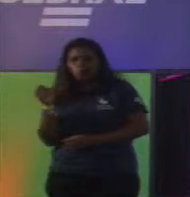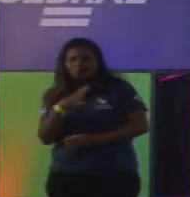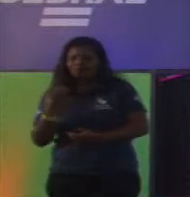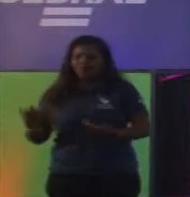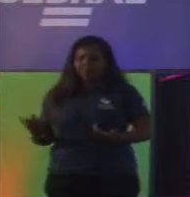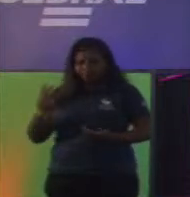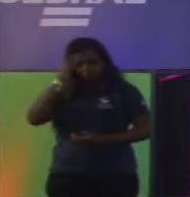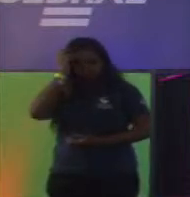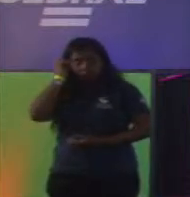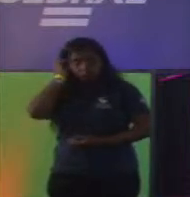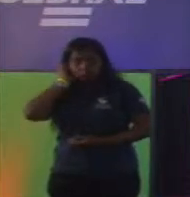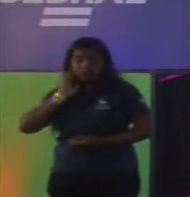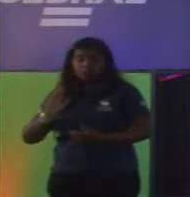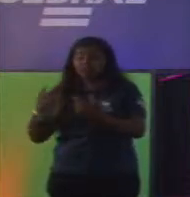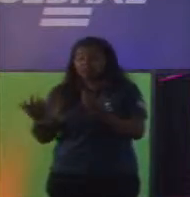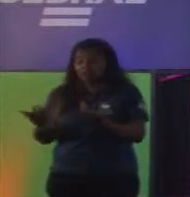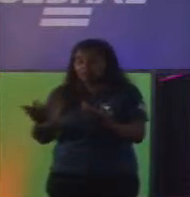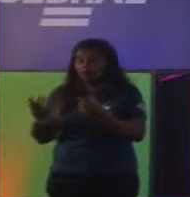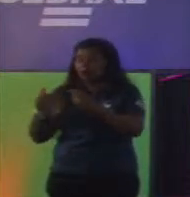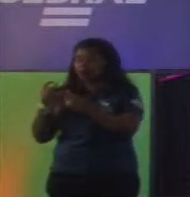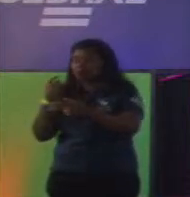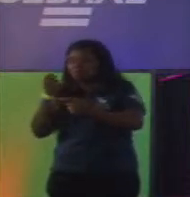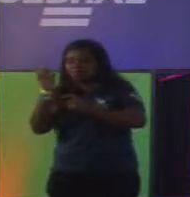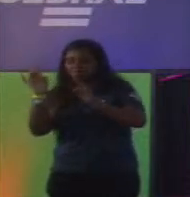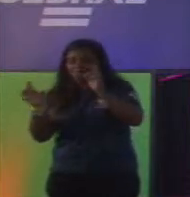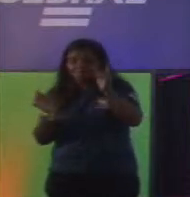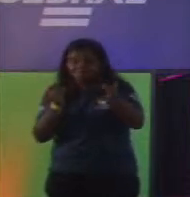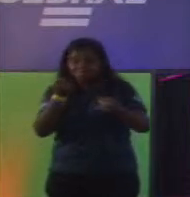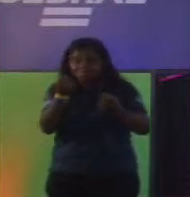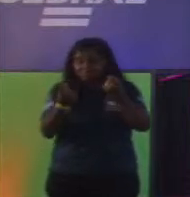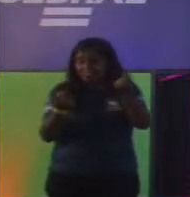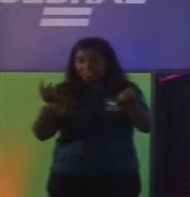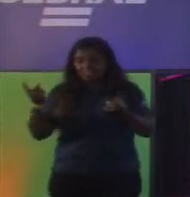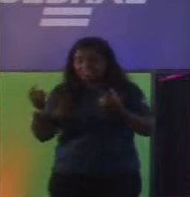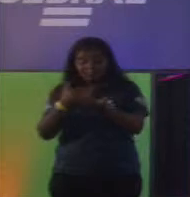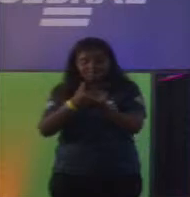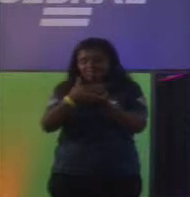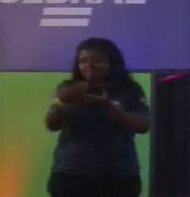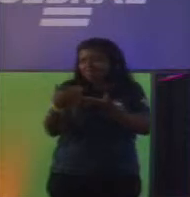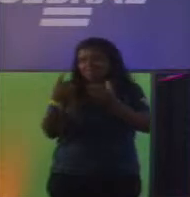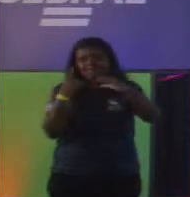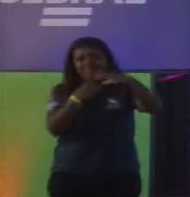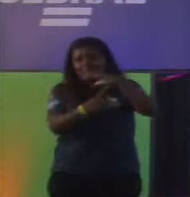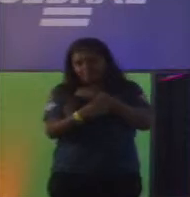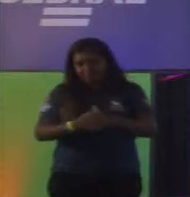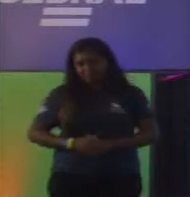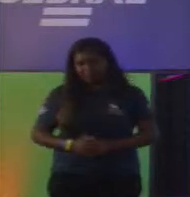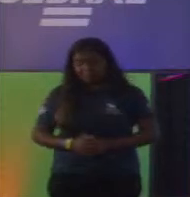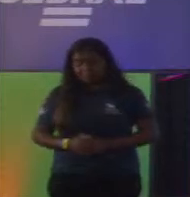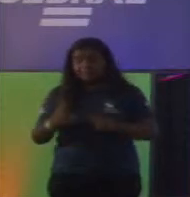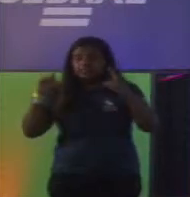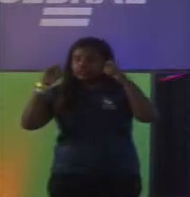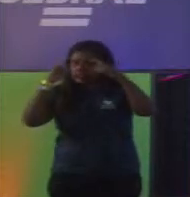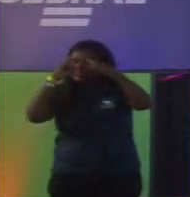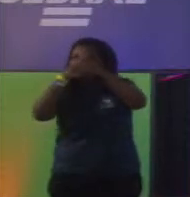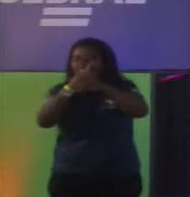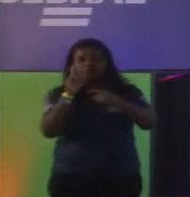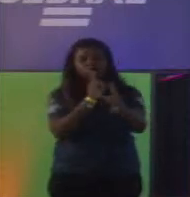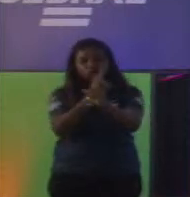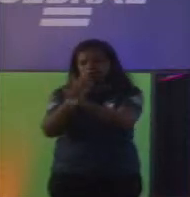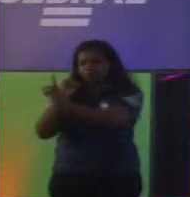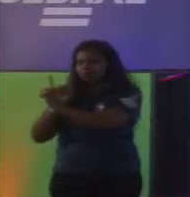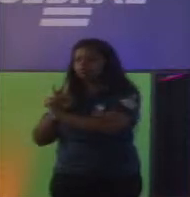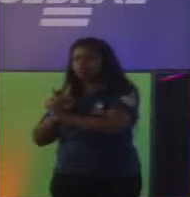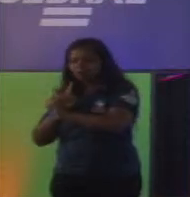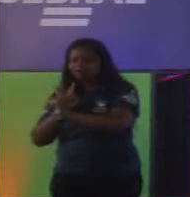são as pequenas e as pouquíssimas que vão ser o seu case. Vai ser o início. E é difícil encontrar. E é por isso que é a inovação.